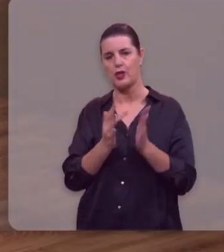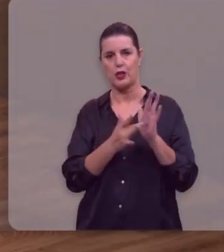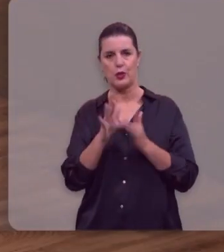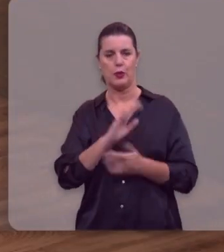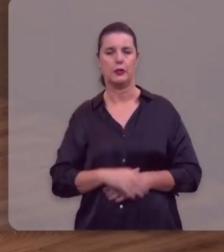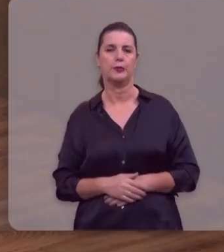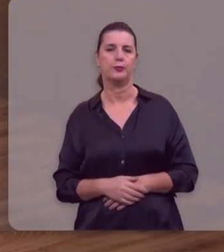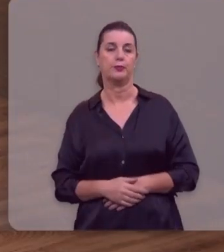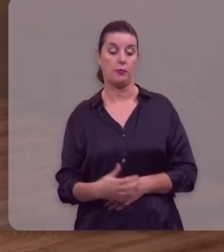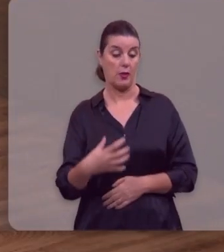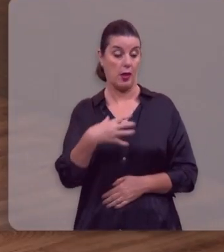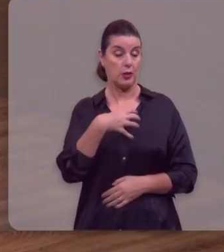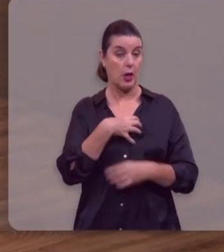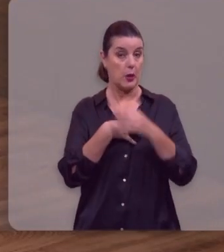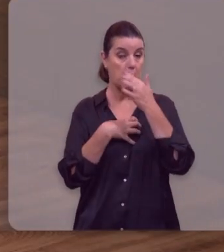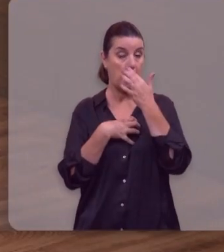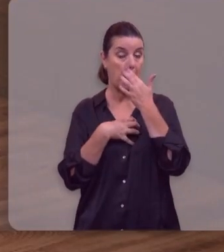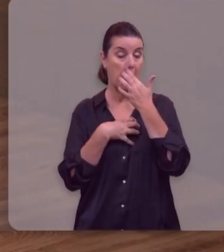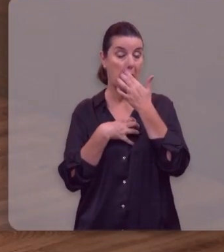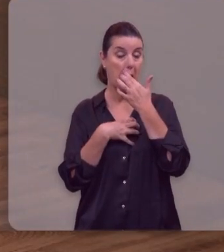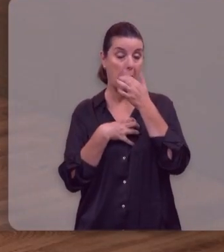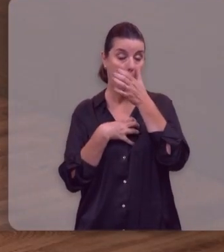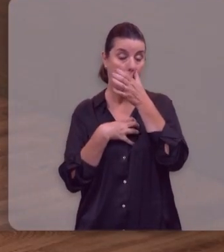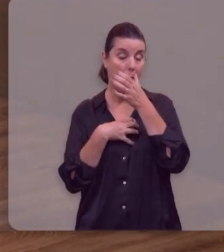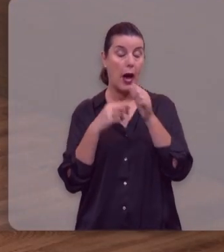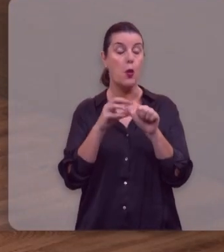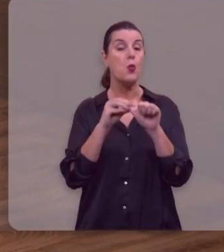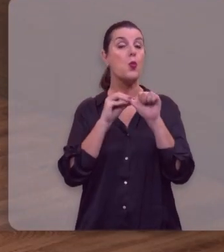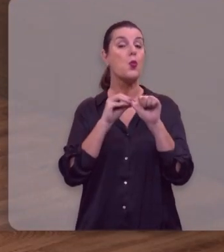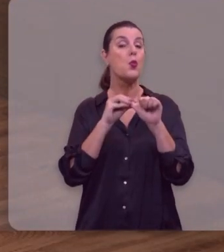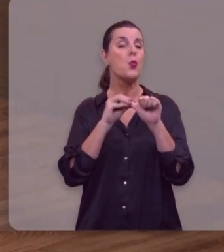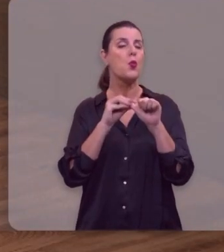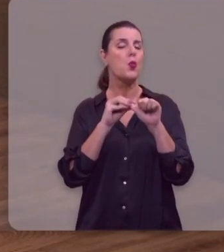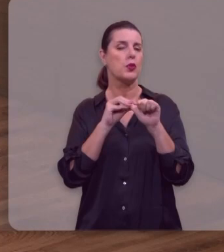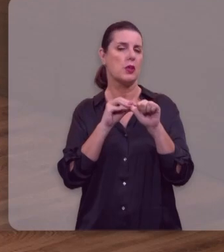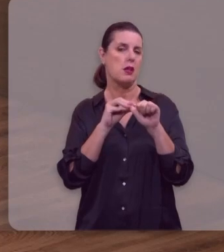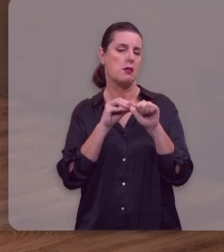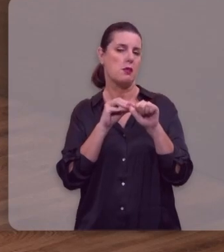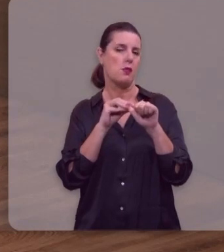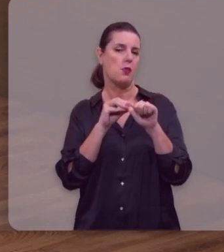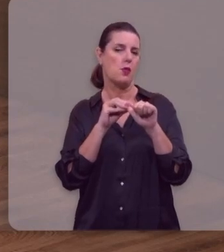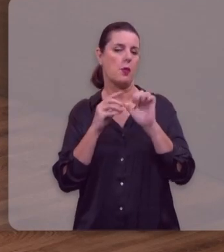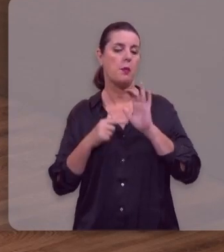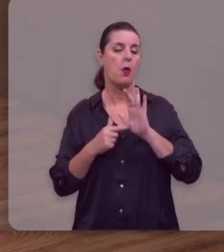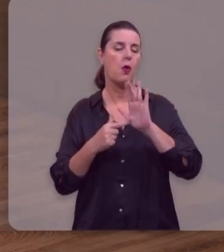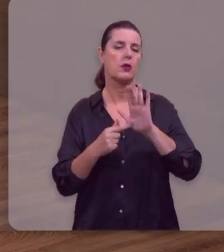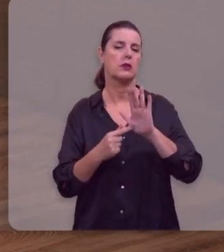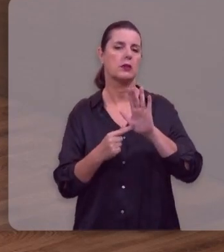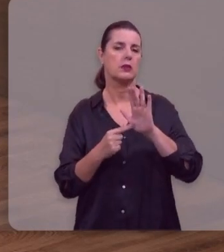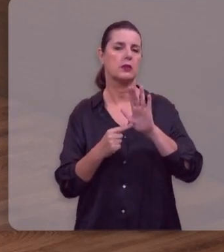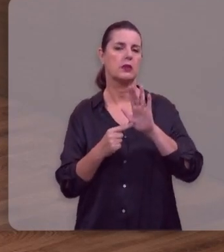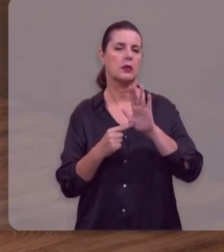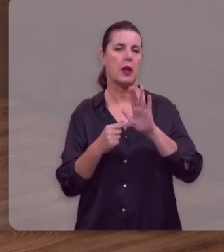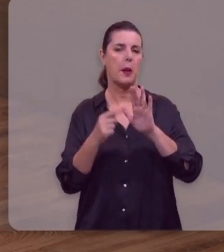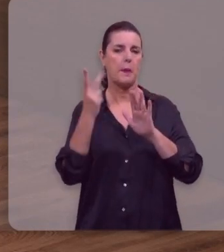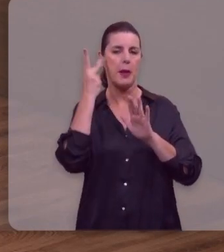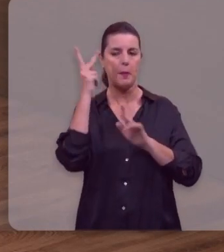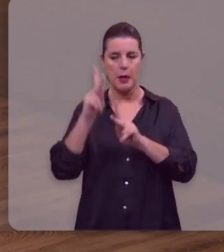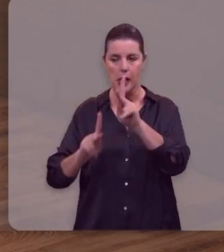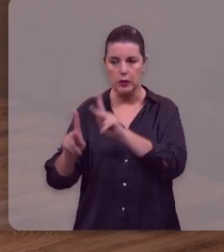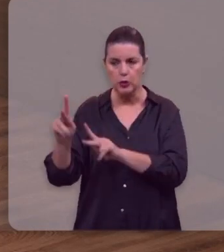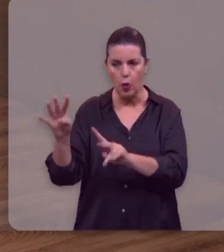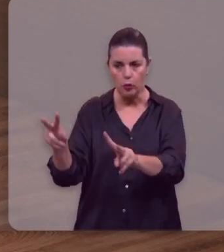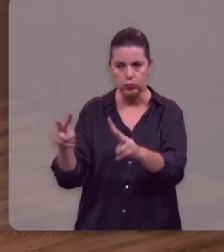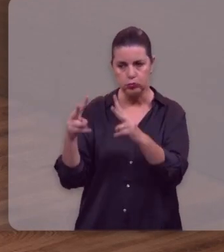De tal maneira que a única maneira de você demonstrar aos olhos dos